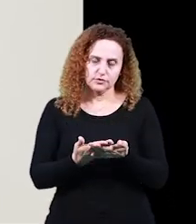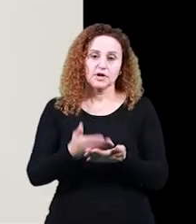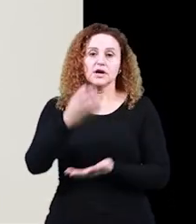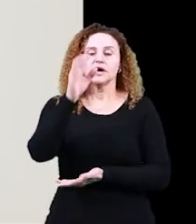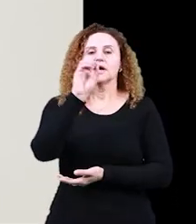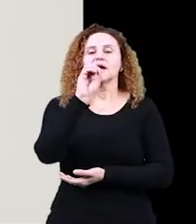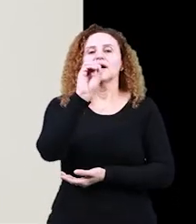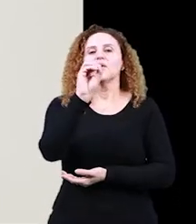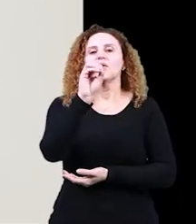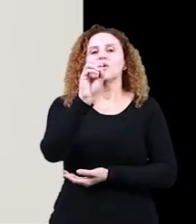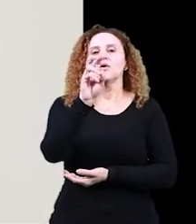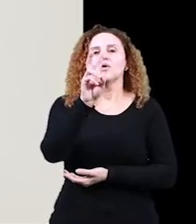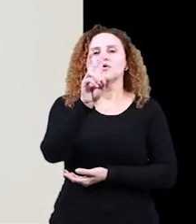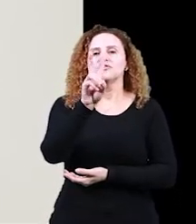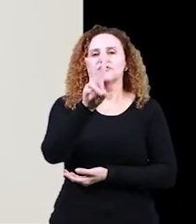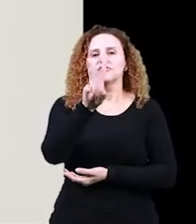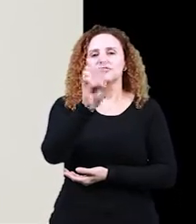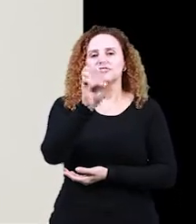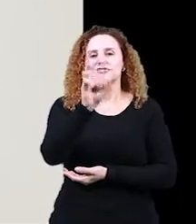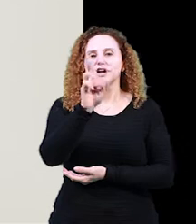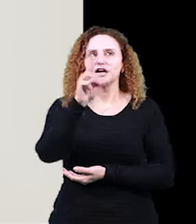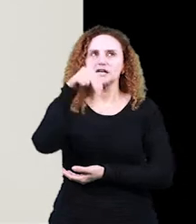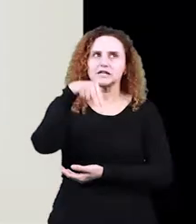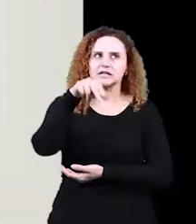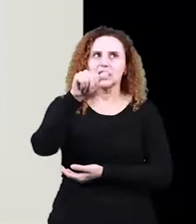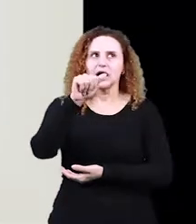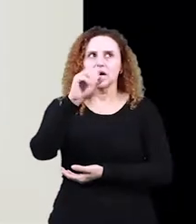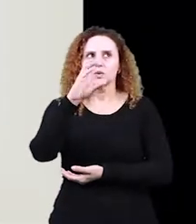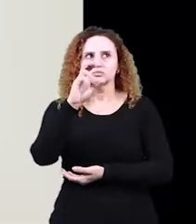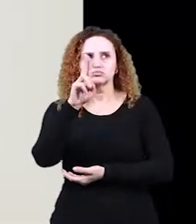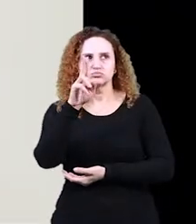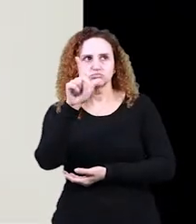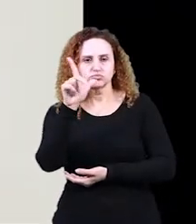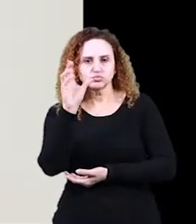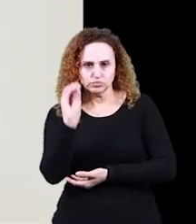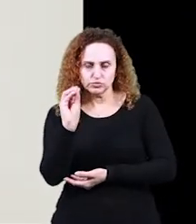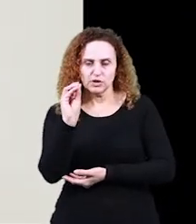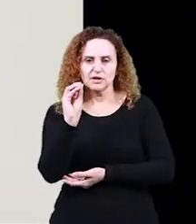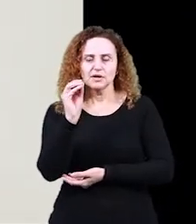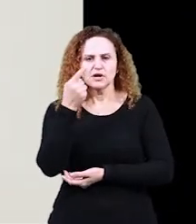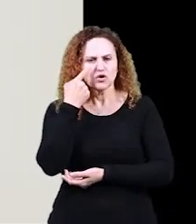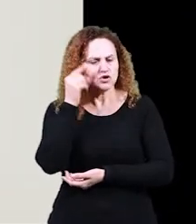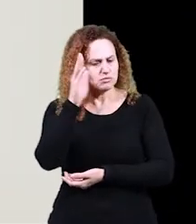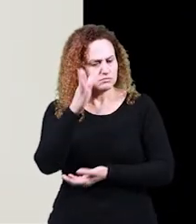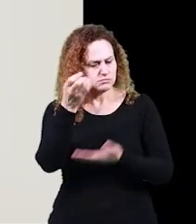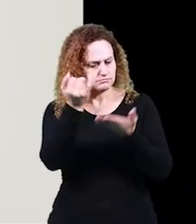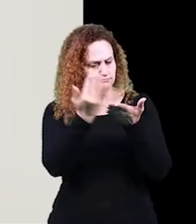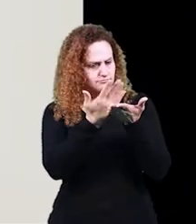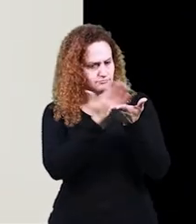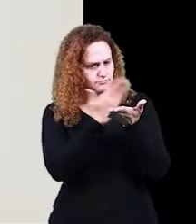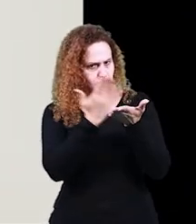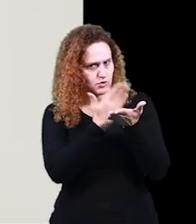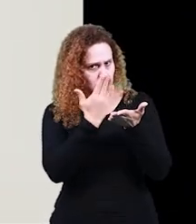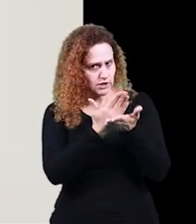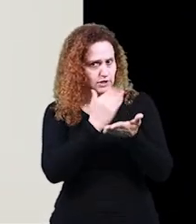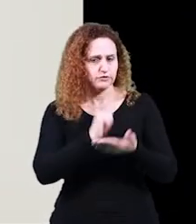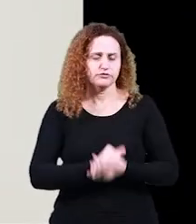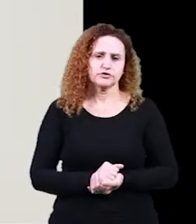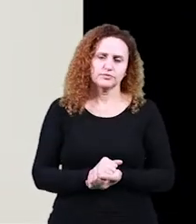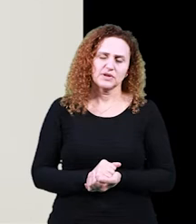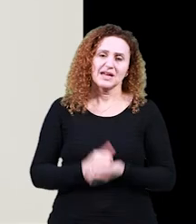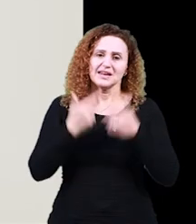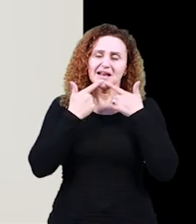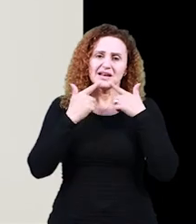o vernáculo. Então, o que é o vernáculo? Eu coloquei no livro e trago aqui também, o vernáculo é a língua